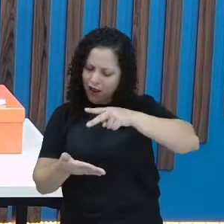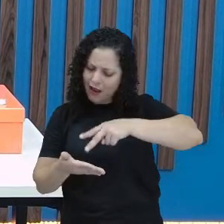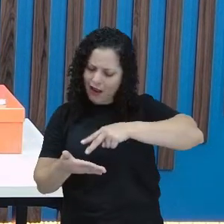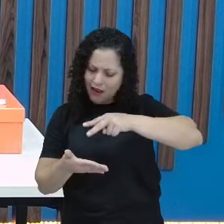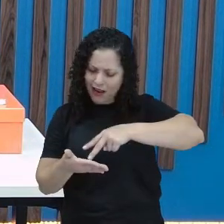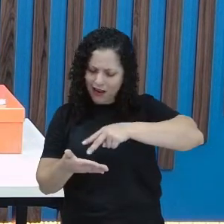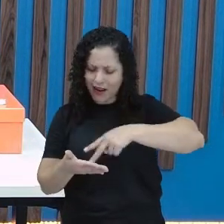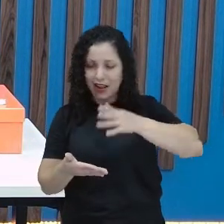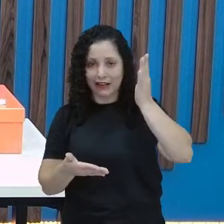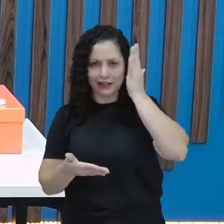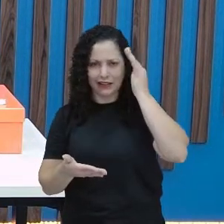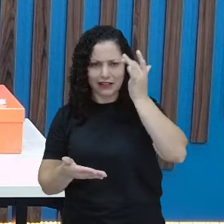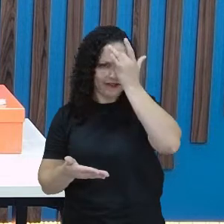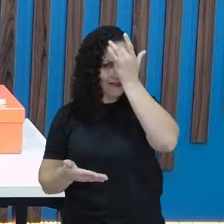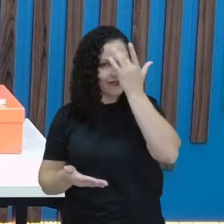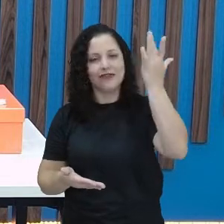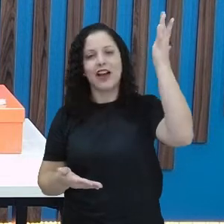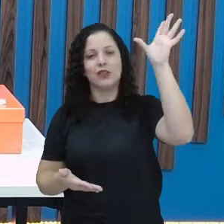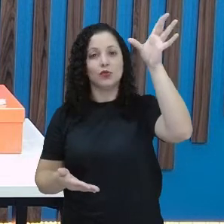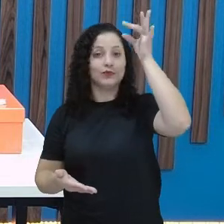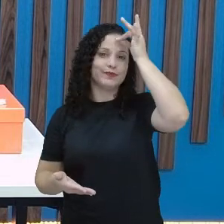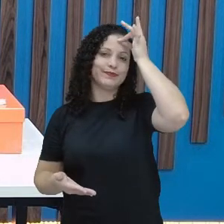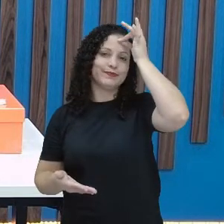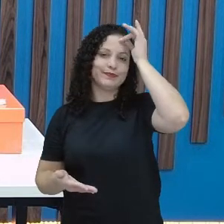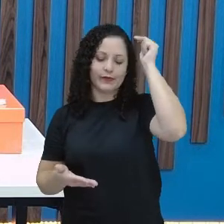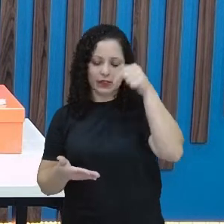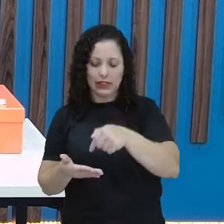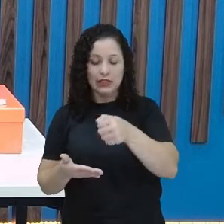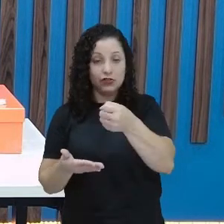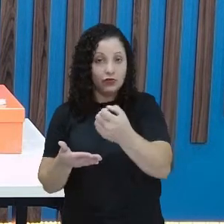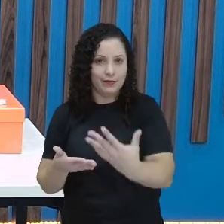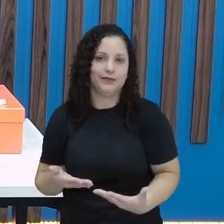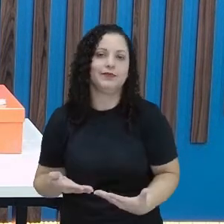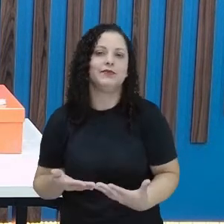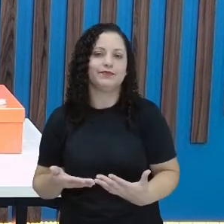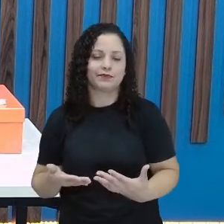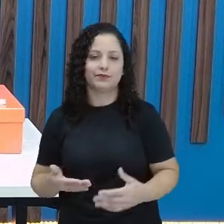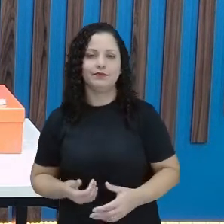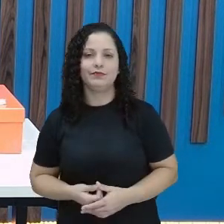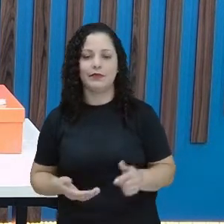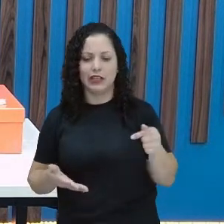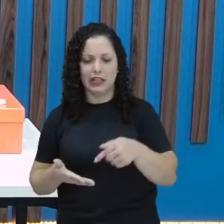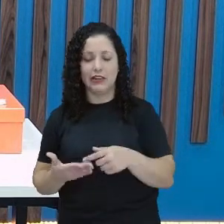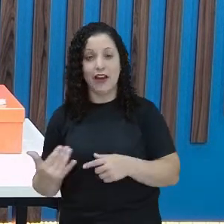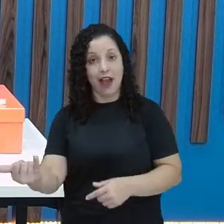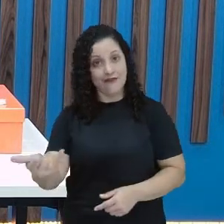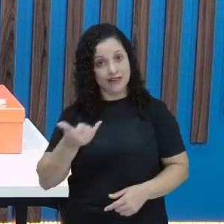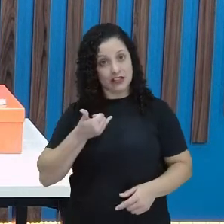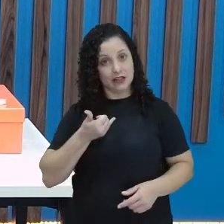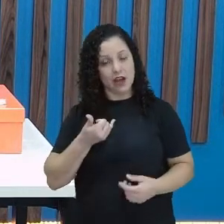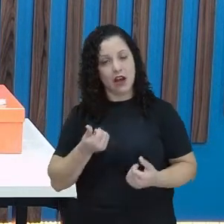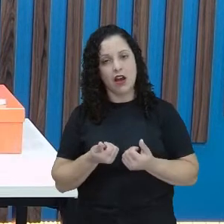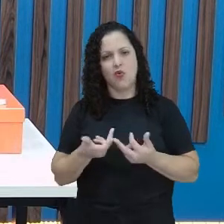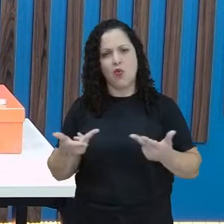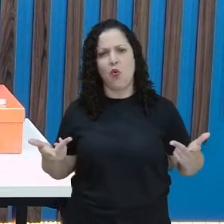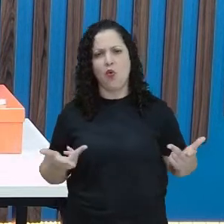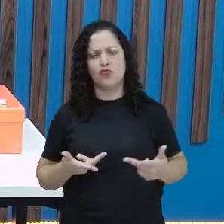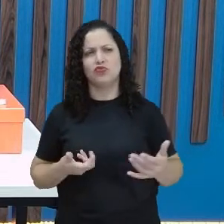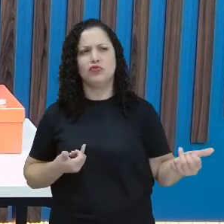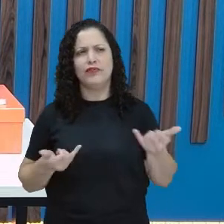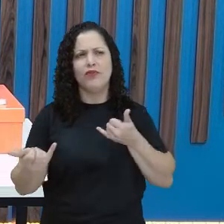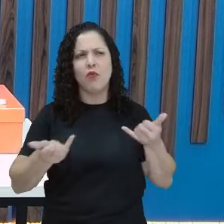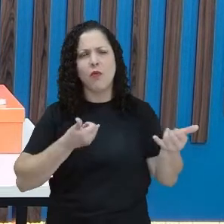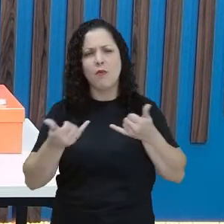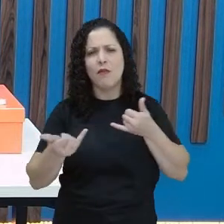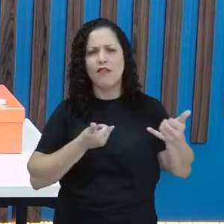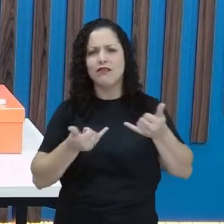facilmente, não é? O que aquele bilhete quer trazer. Se ele quer avisar sobre algo, se quer informar